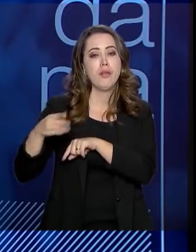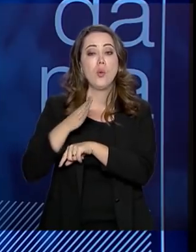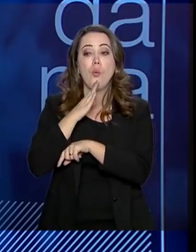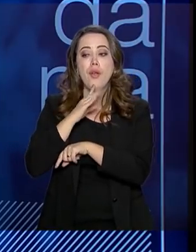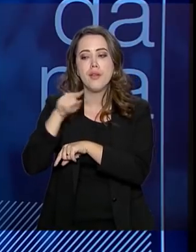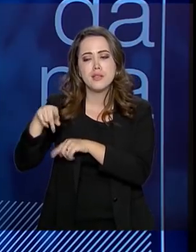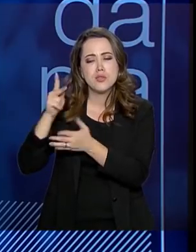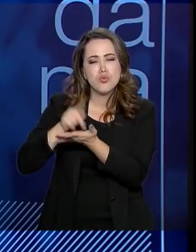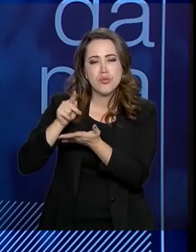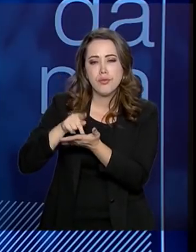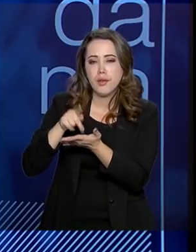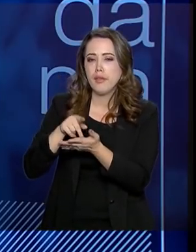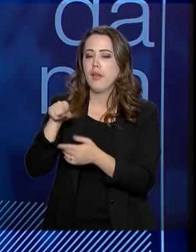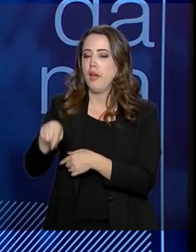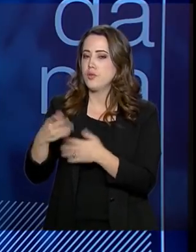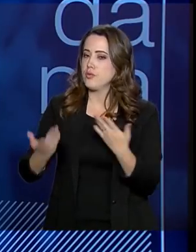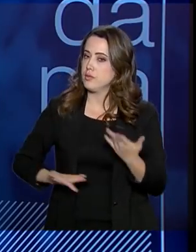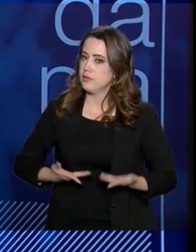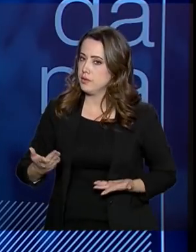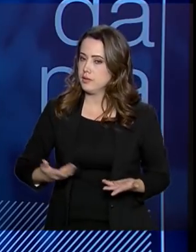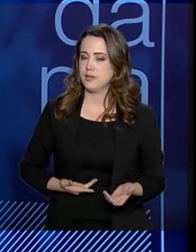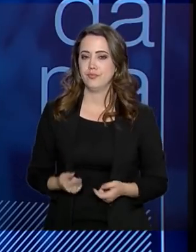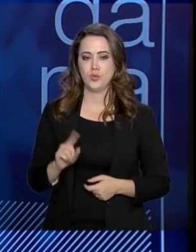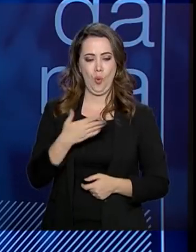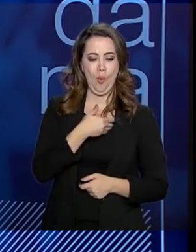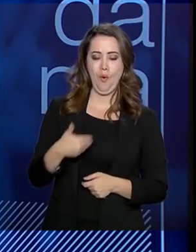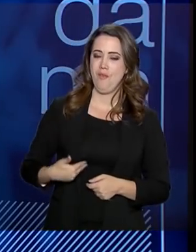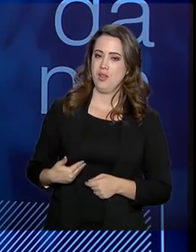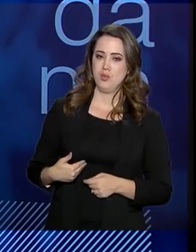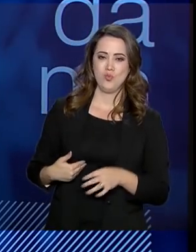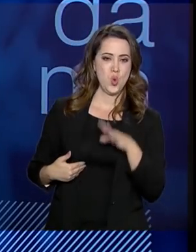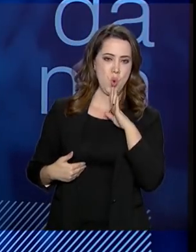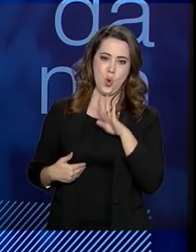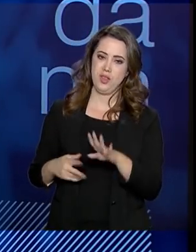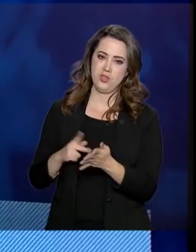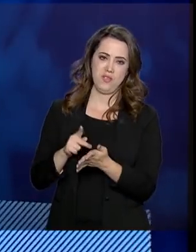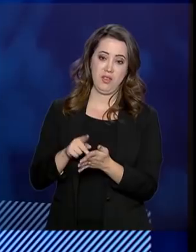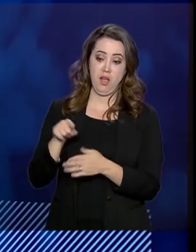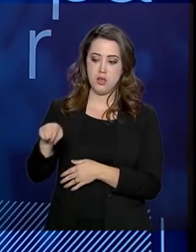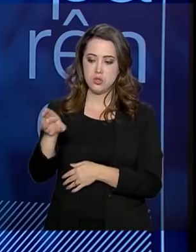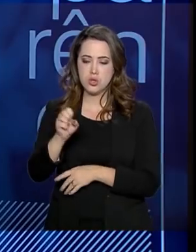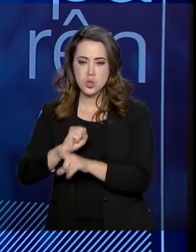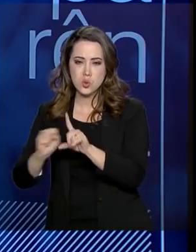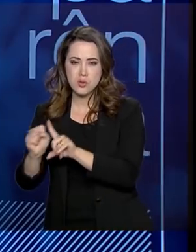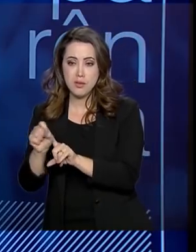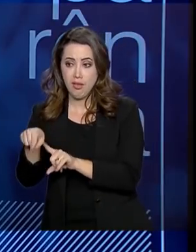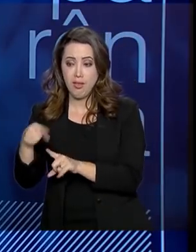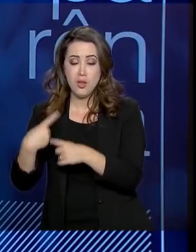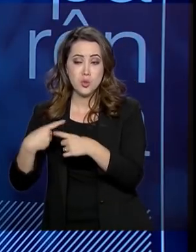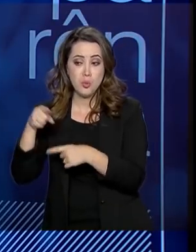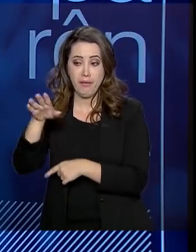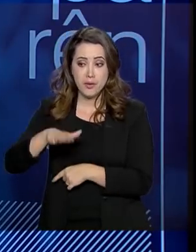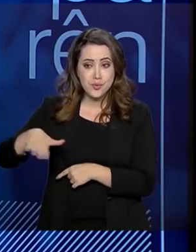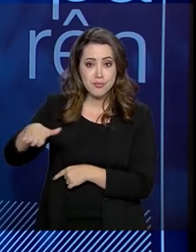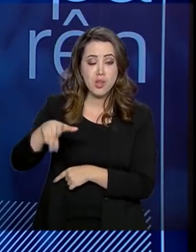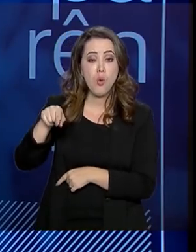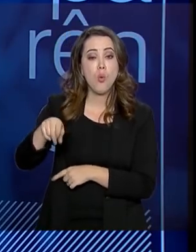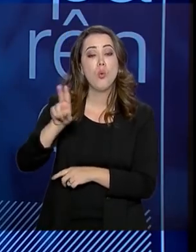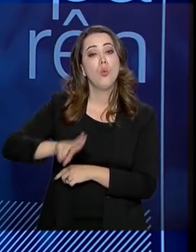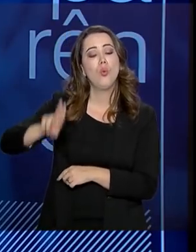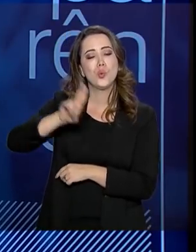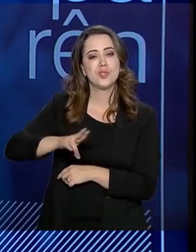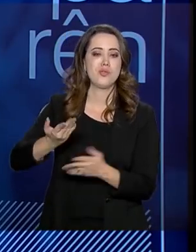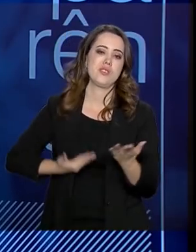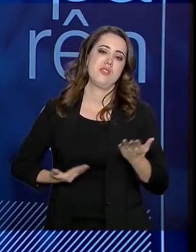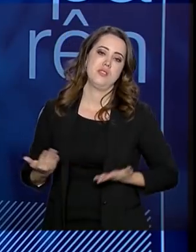ela é o verdadeiro especialista do serviço, não é o governo. O verdadeiro especialista no serviço público é quem usa o serviço público. É quem utiliza. E é por